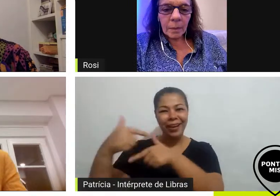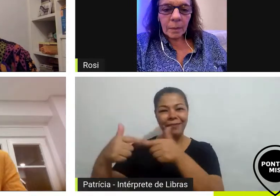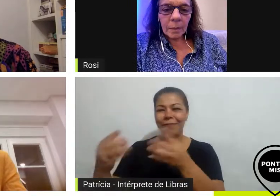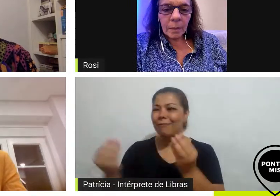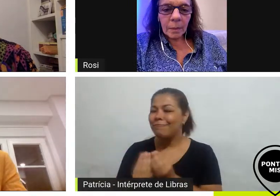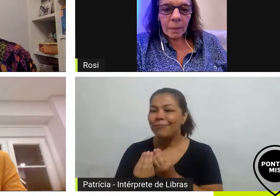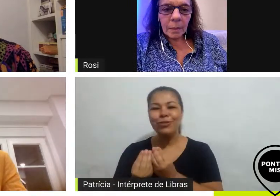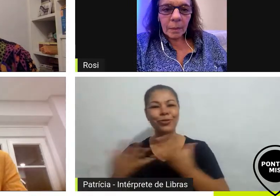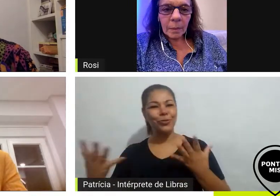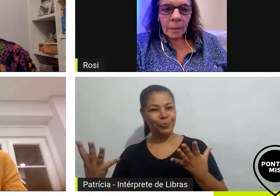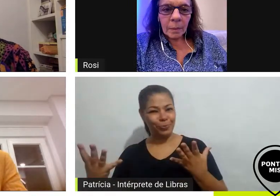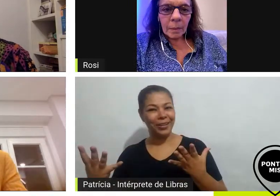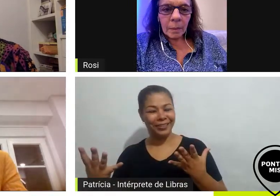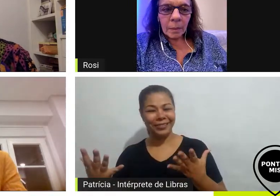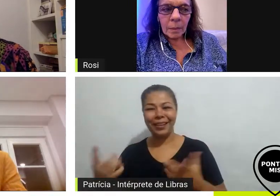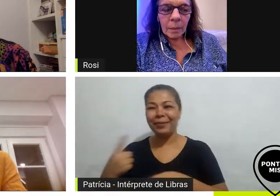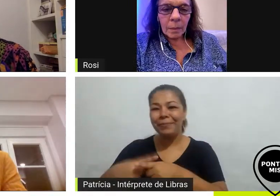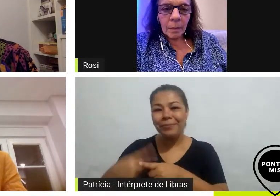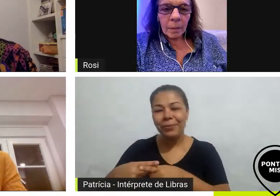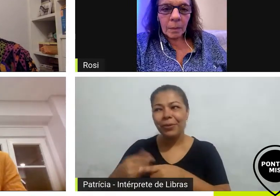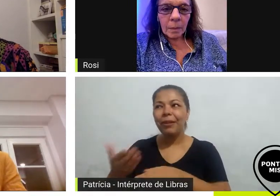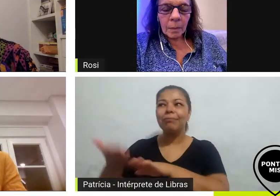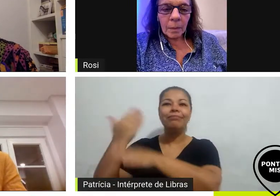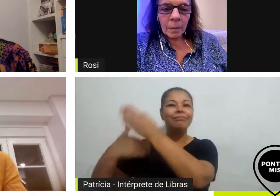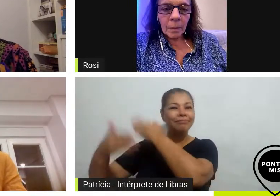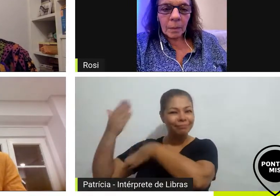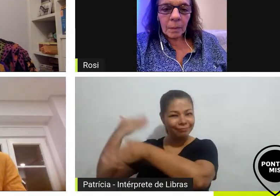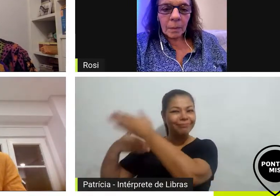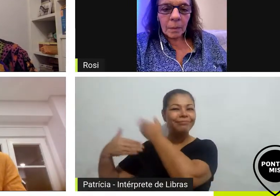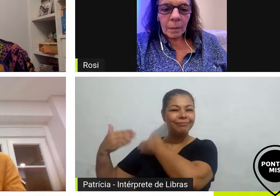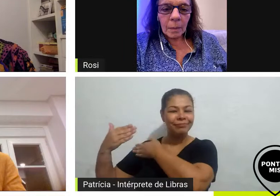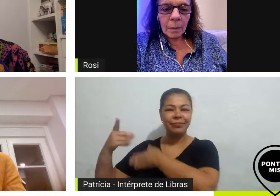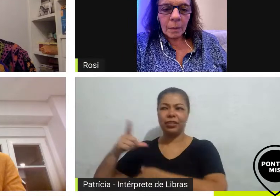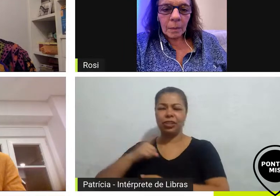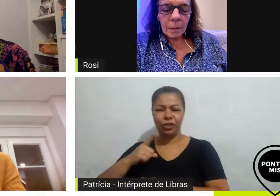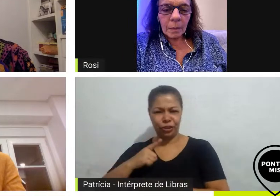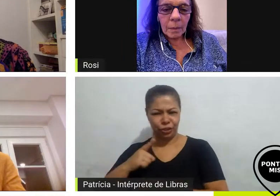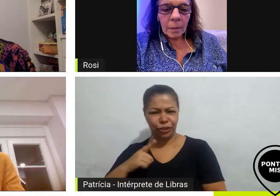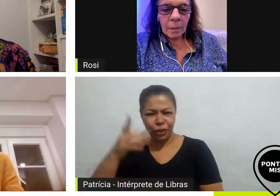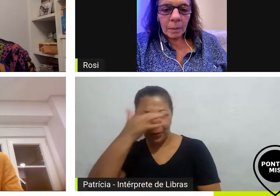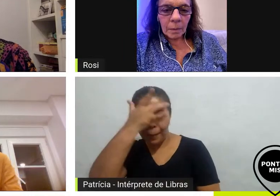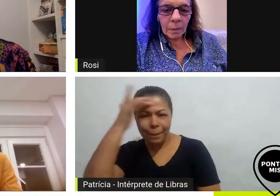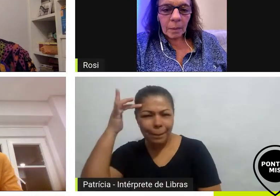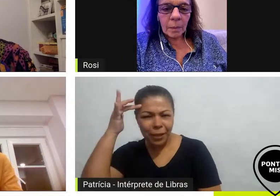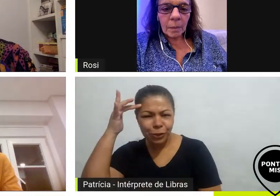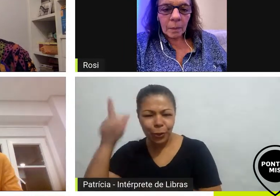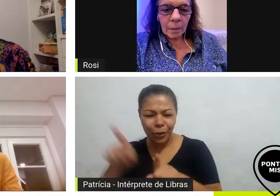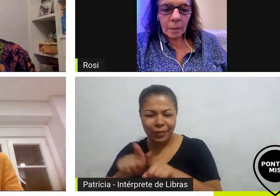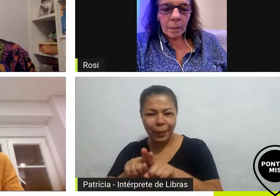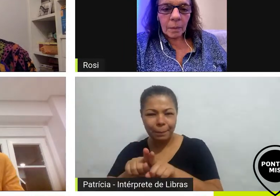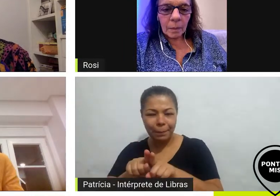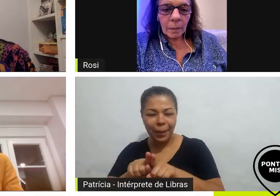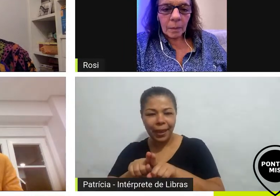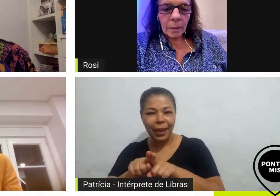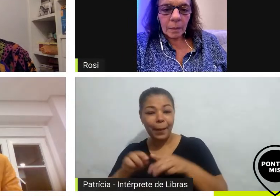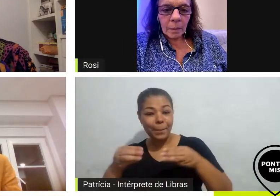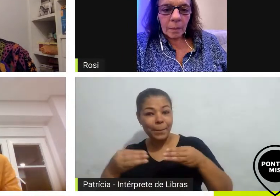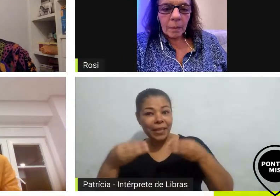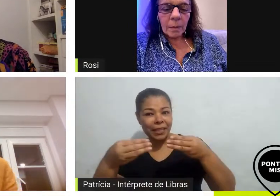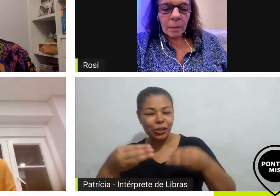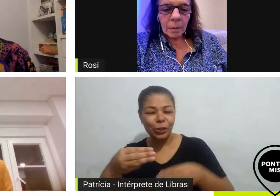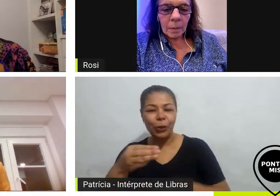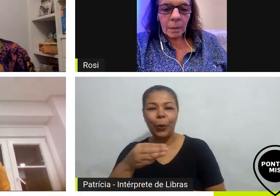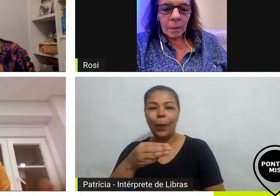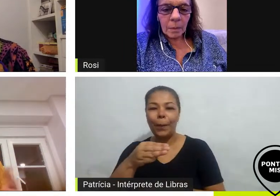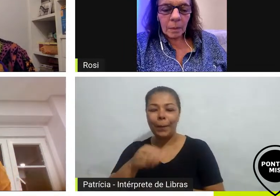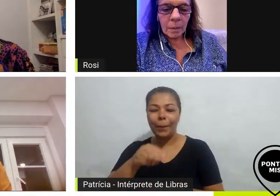ano como eu falei há pouco o ministro Francisco Werfó criou a primeira versão do Grande Prêmio Cinema Brasil